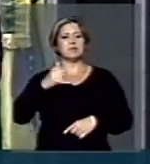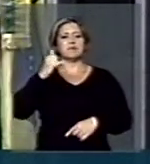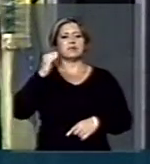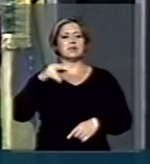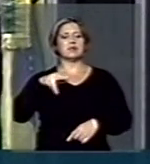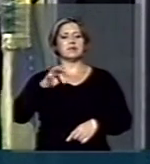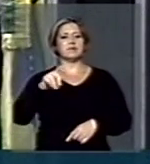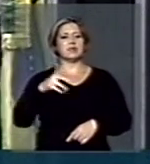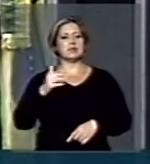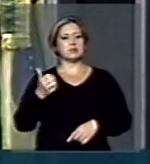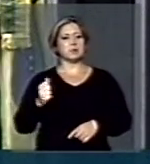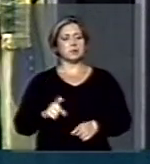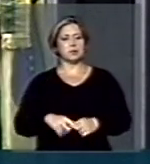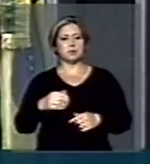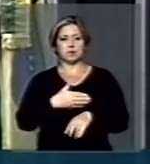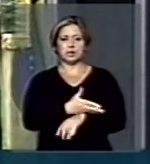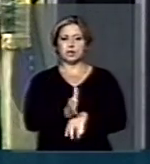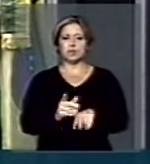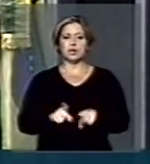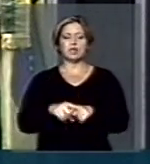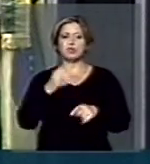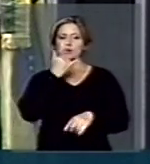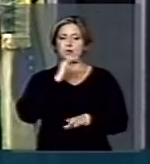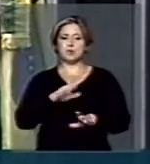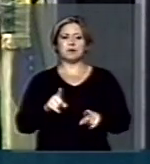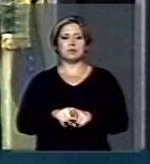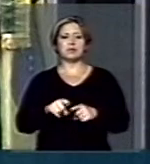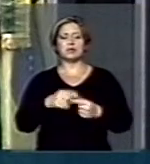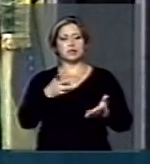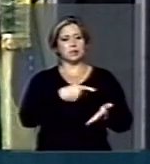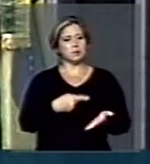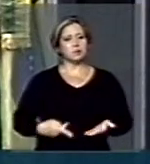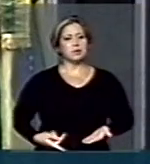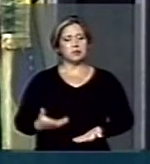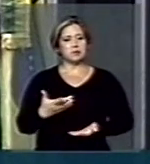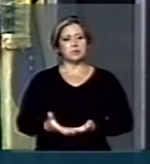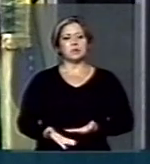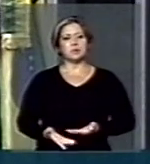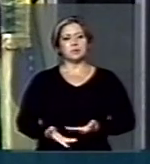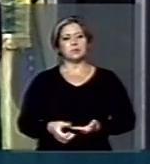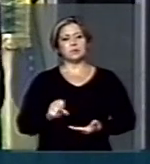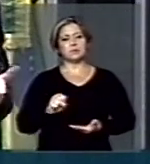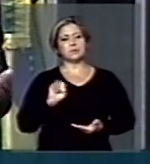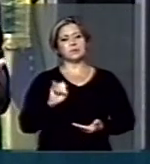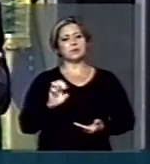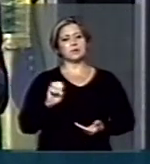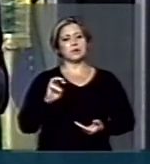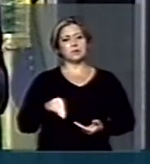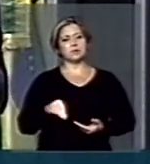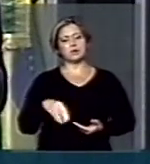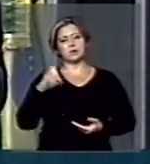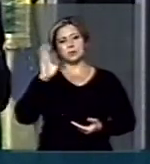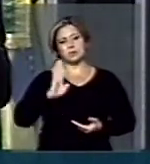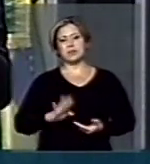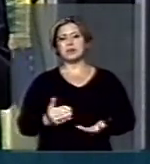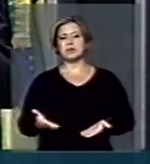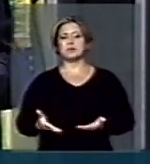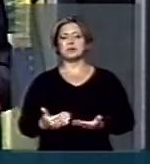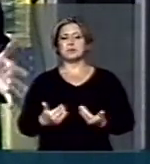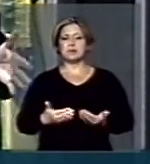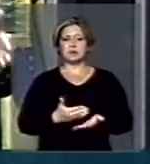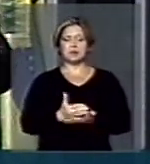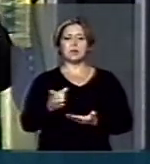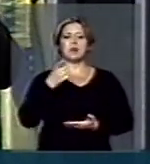que coloca, infelizmente, meu caro presidente Simão Sessim, o Brasil no